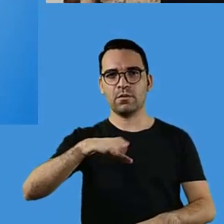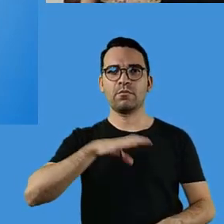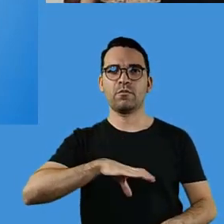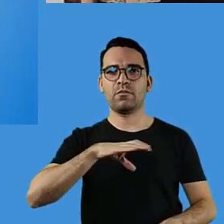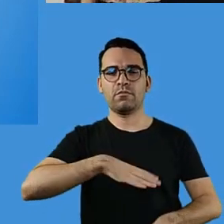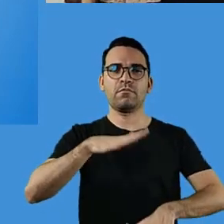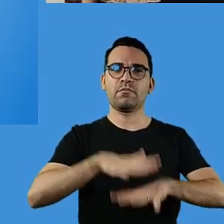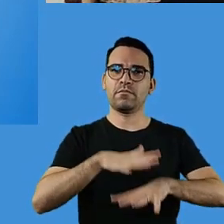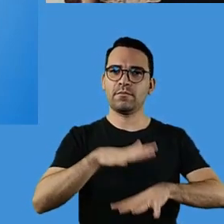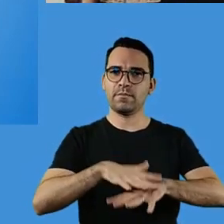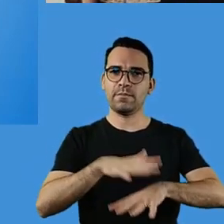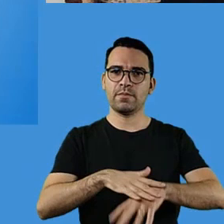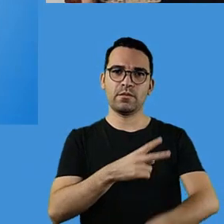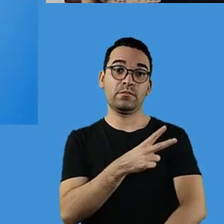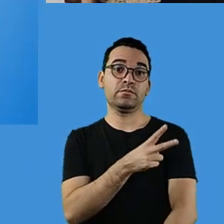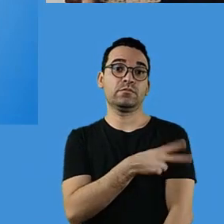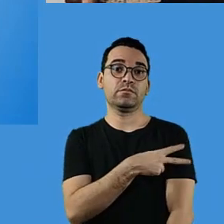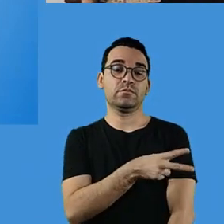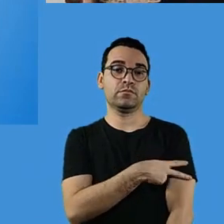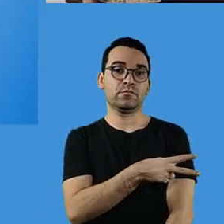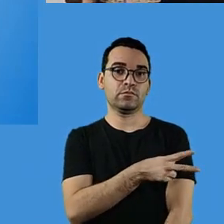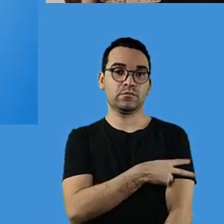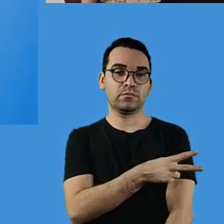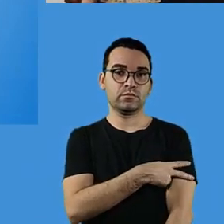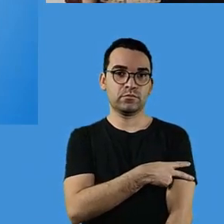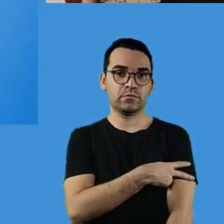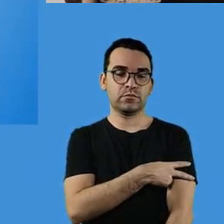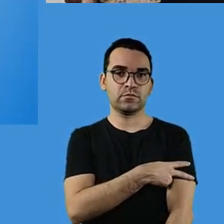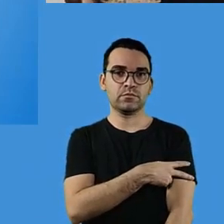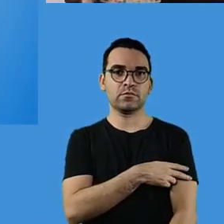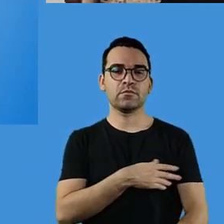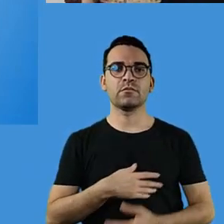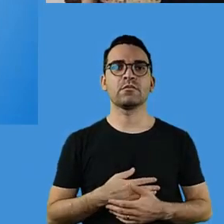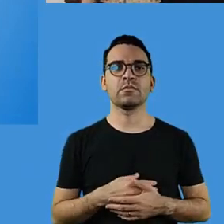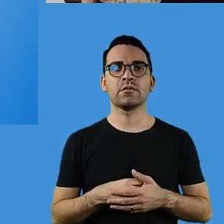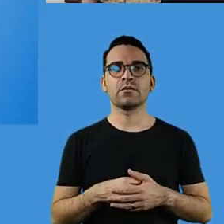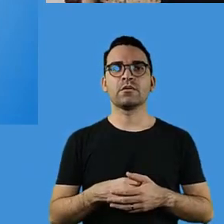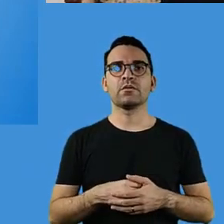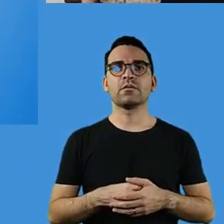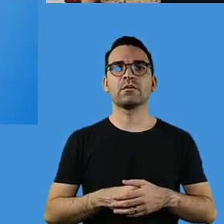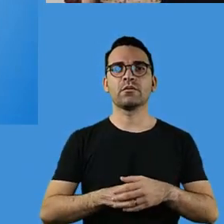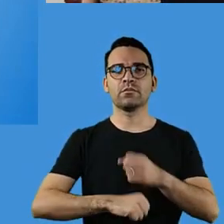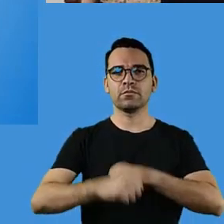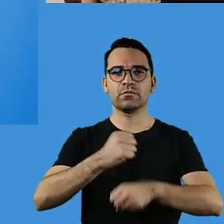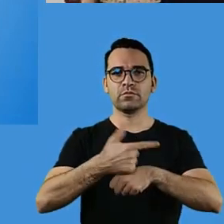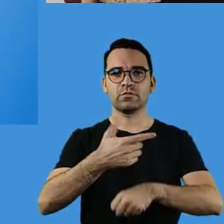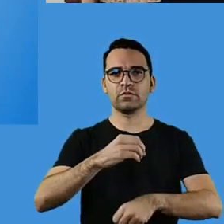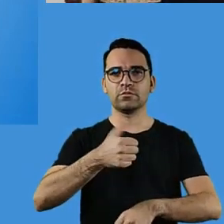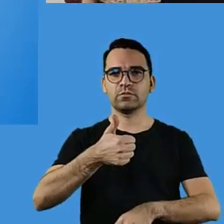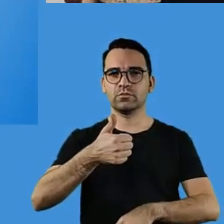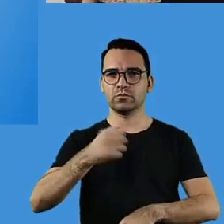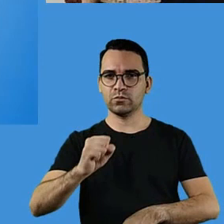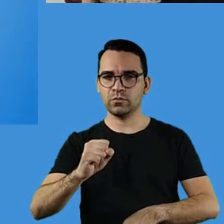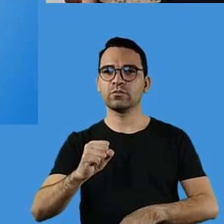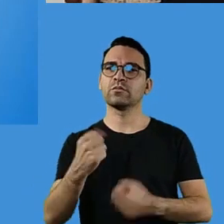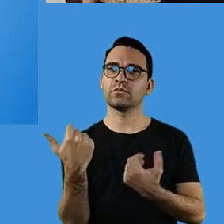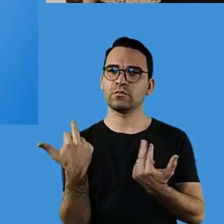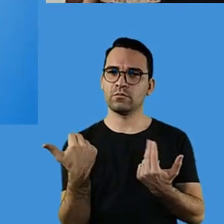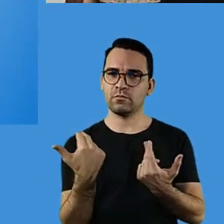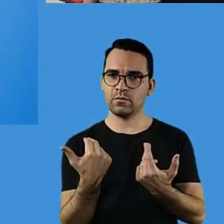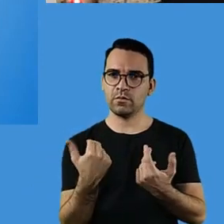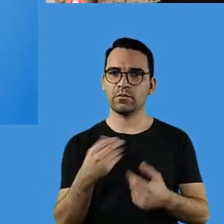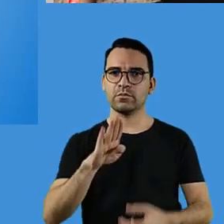matemática para o segundo ano do ensino fundamental. A matriz utilizada é a nova de 2018, já